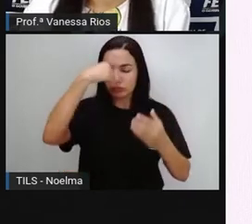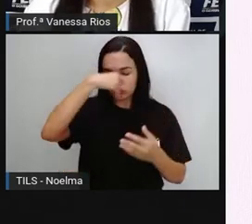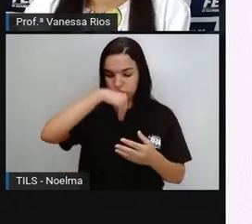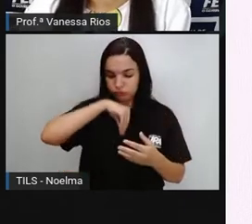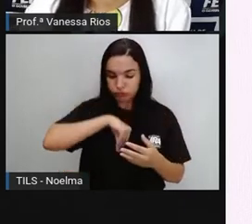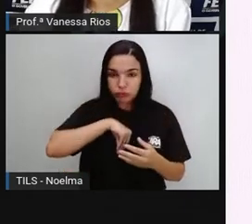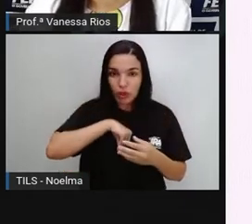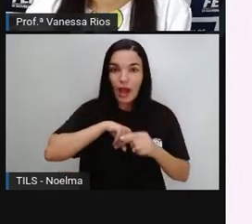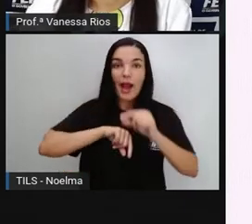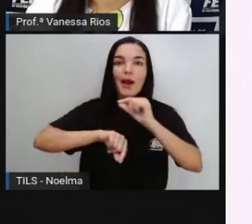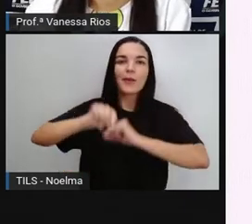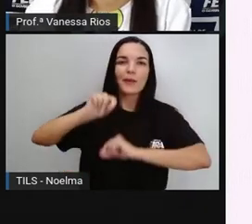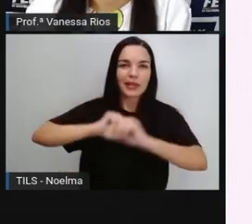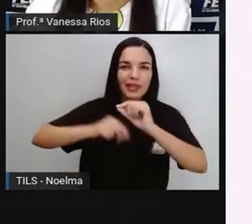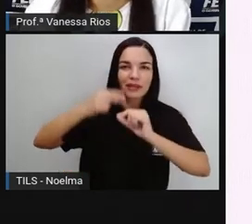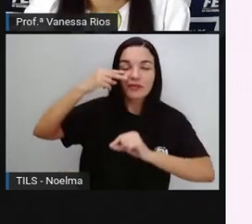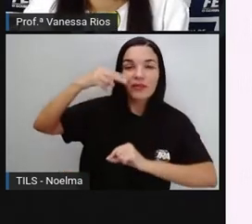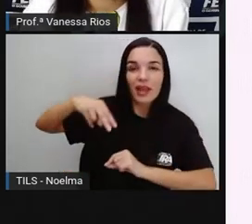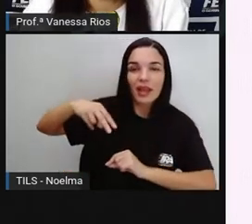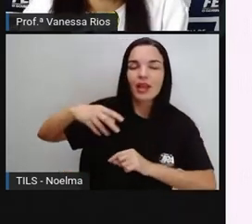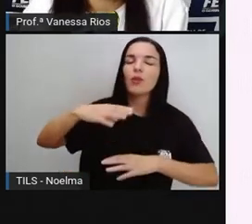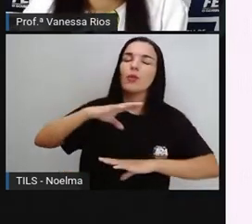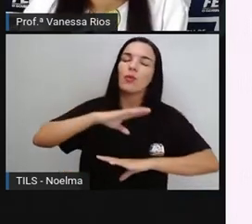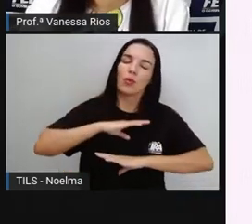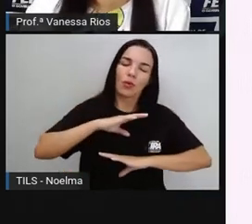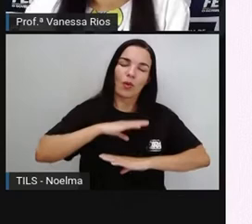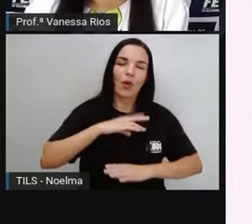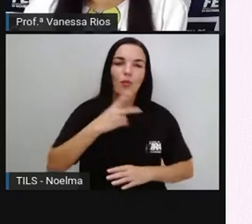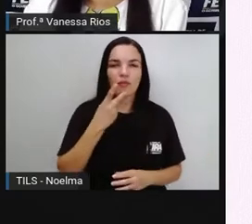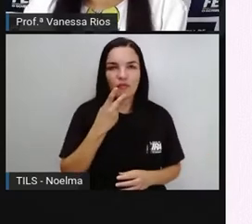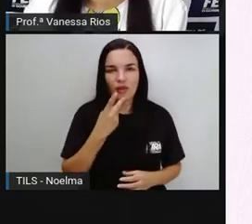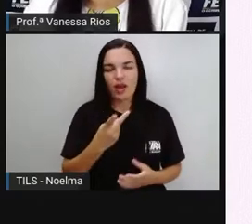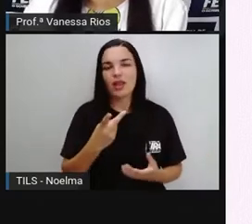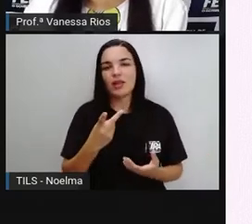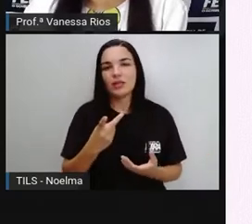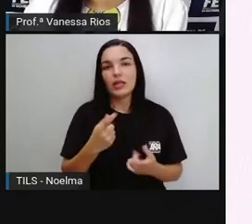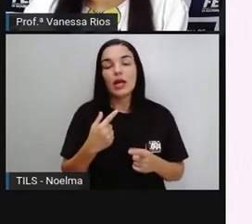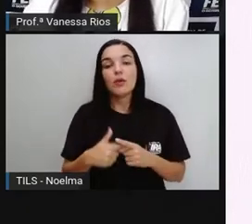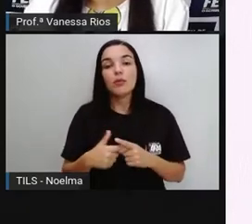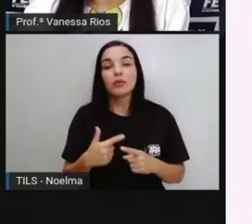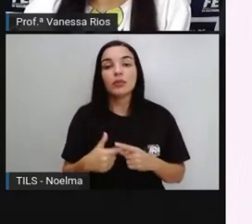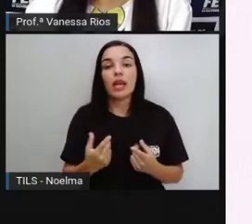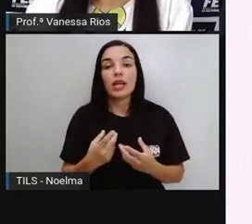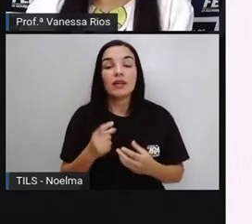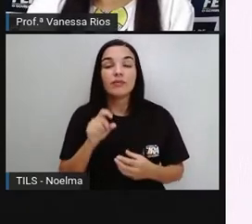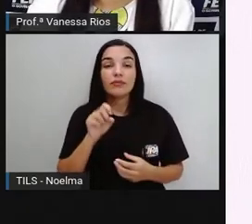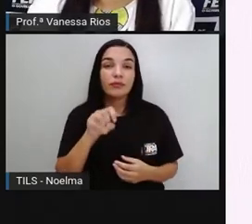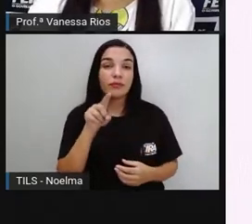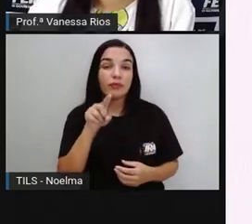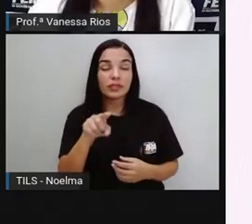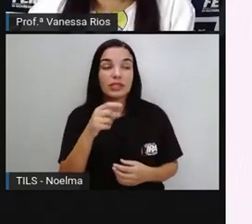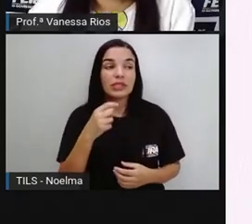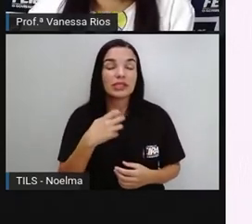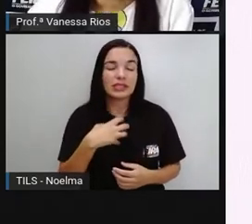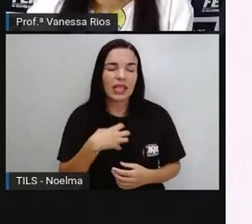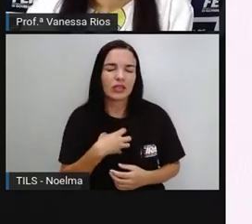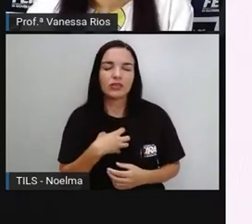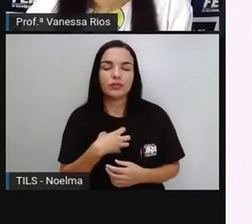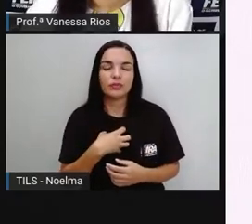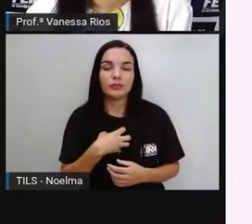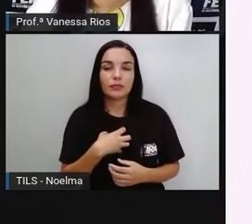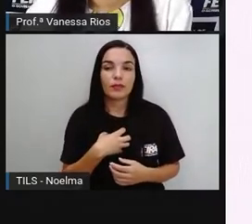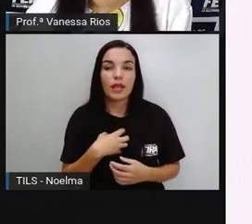manifestação das doenças nos diversos sintomas que a gente está observando na imagem. E por que os nossos olhos não veem?